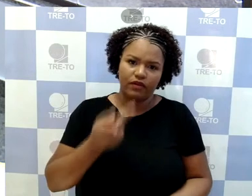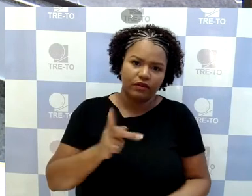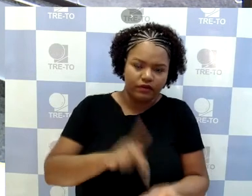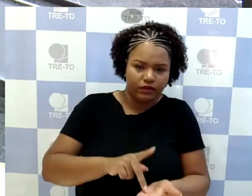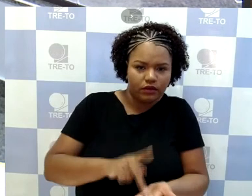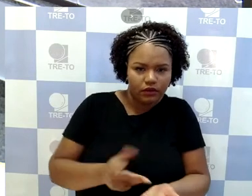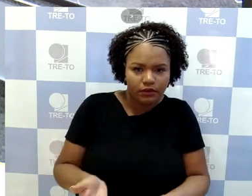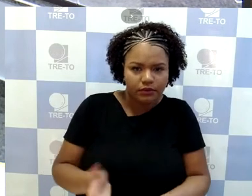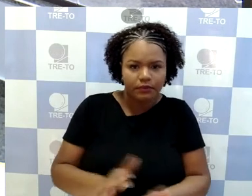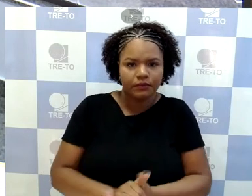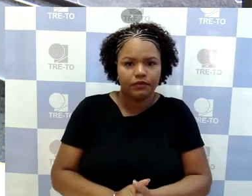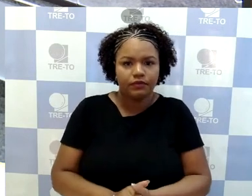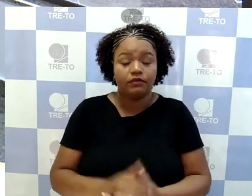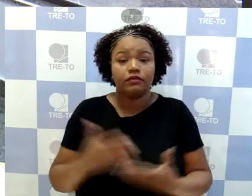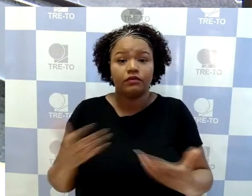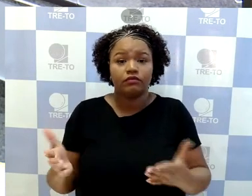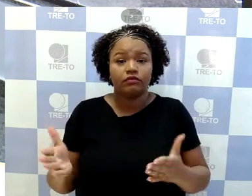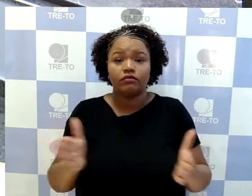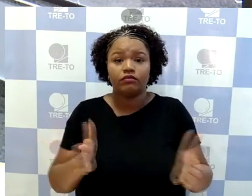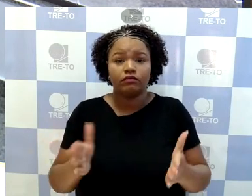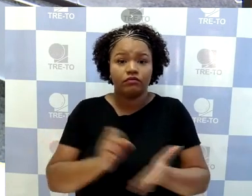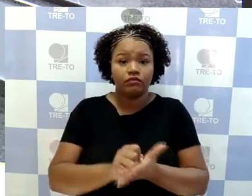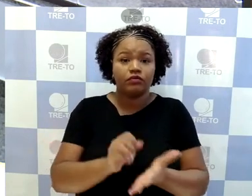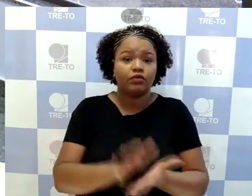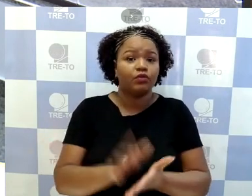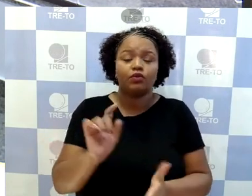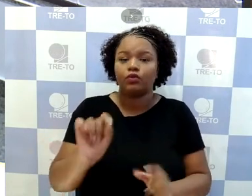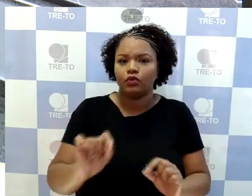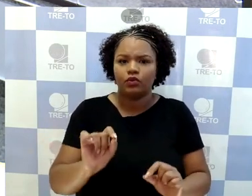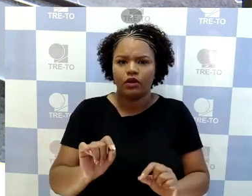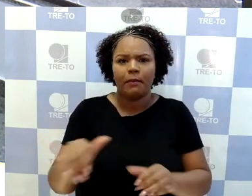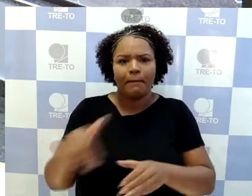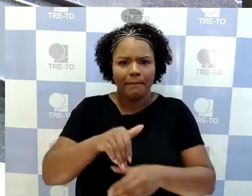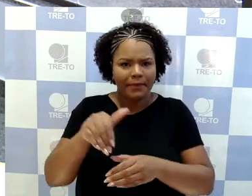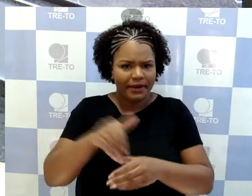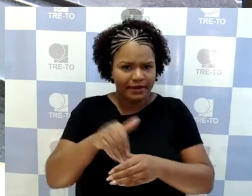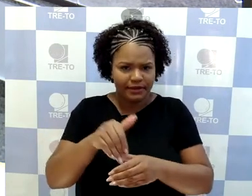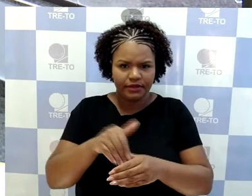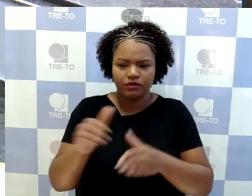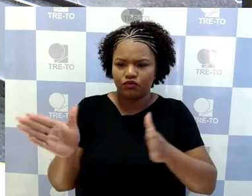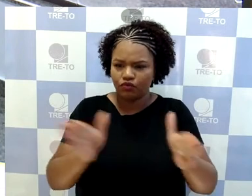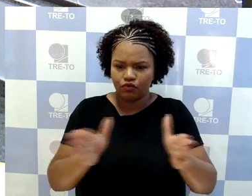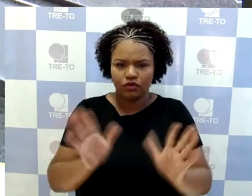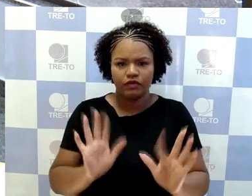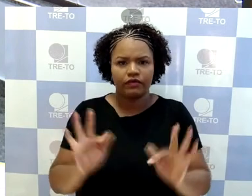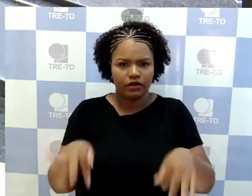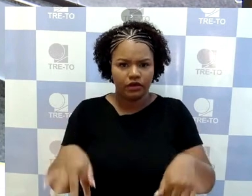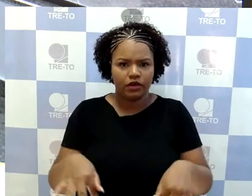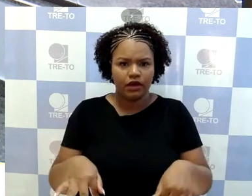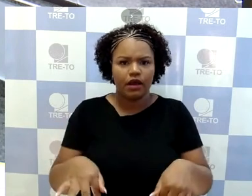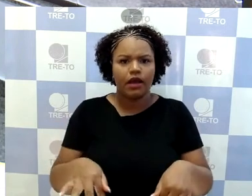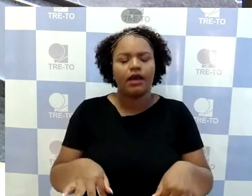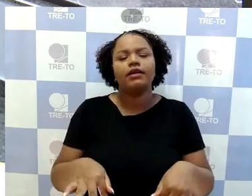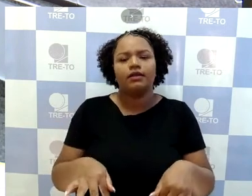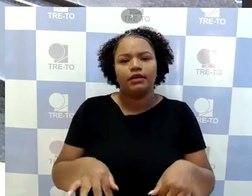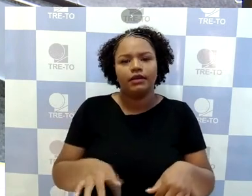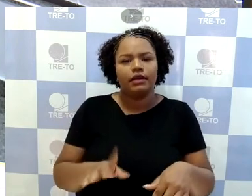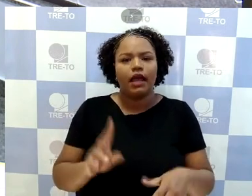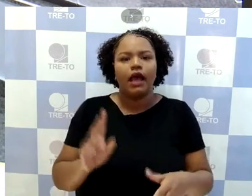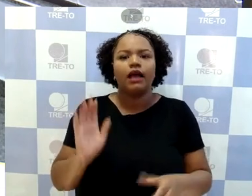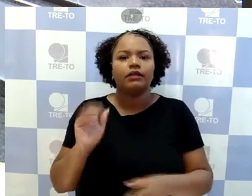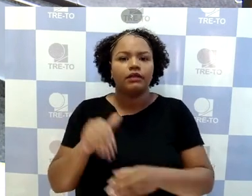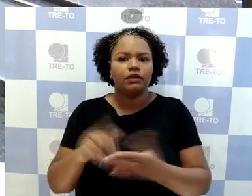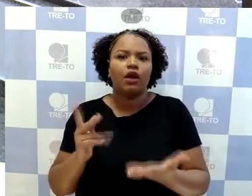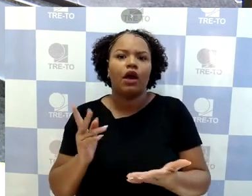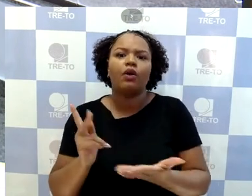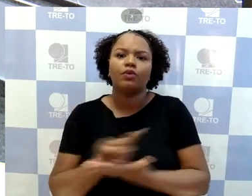terminou, de fato, as eleições ocorreram sem que fosse cumprido o direito de resposta. E não foi